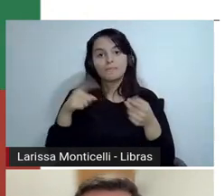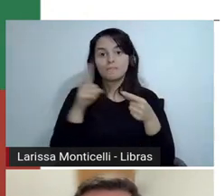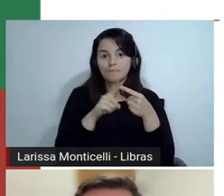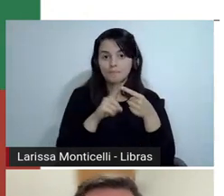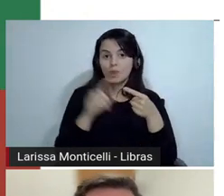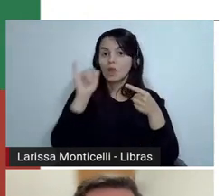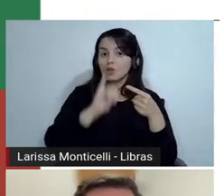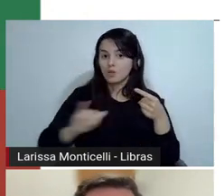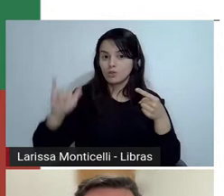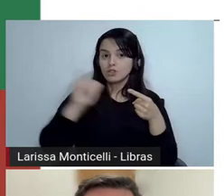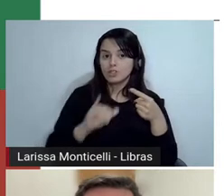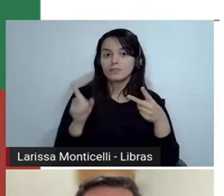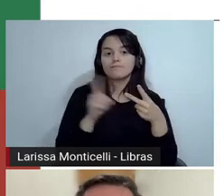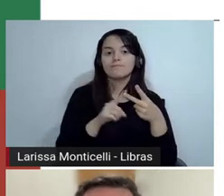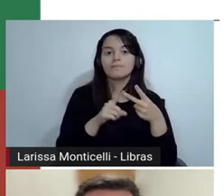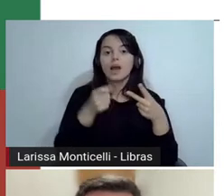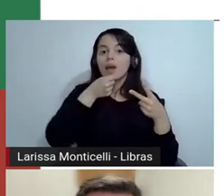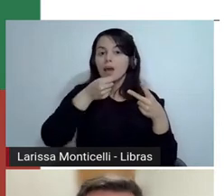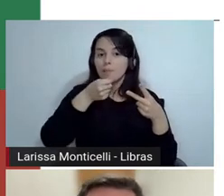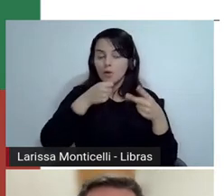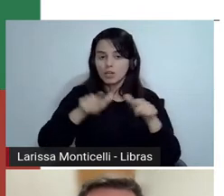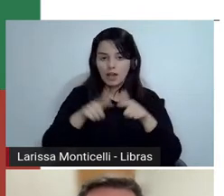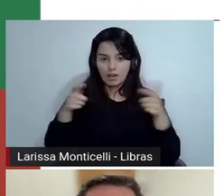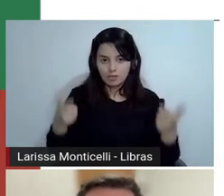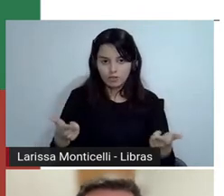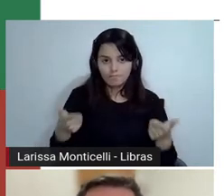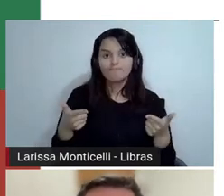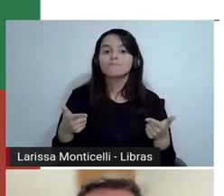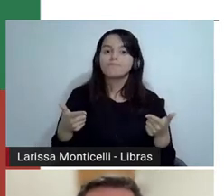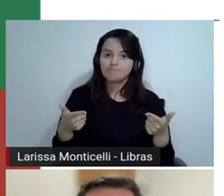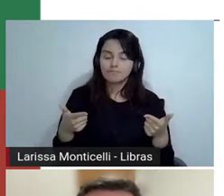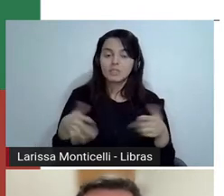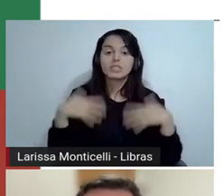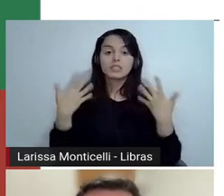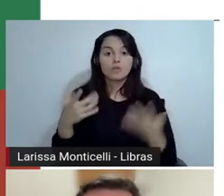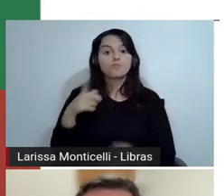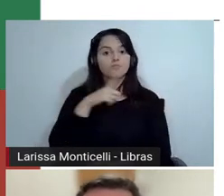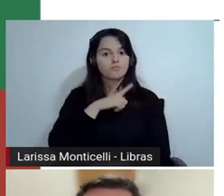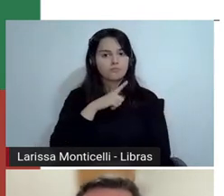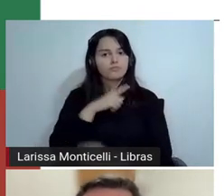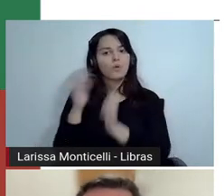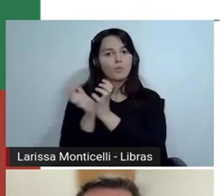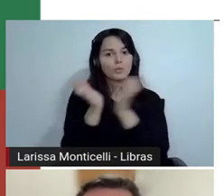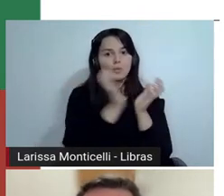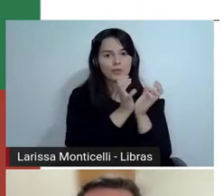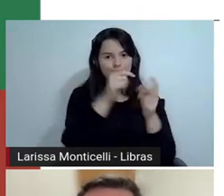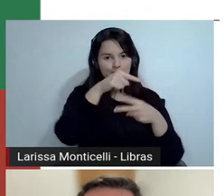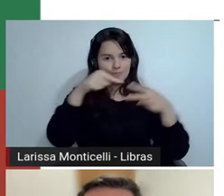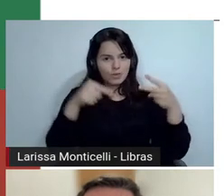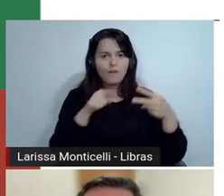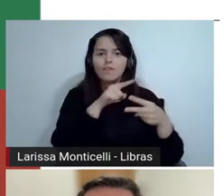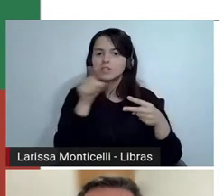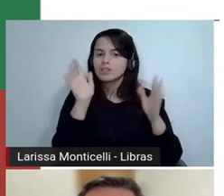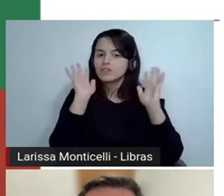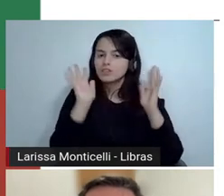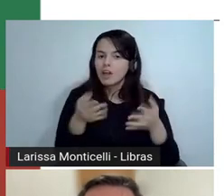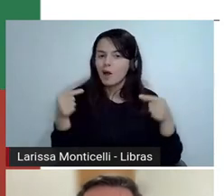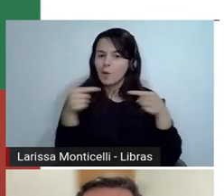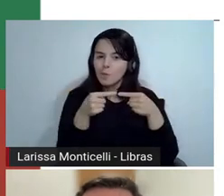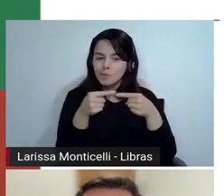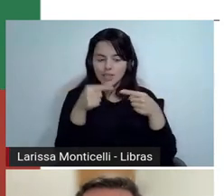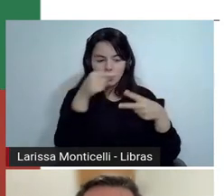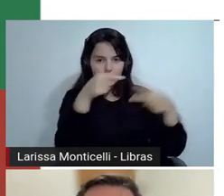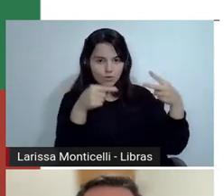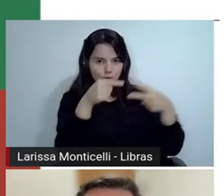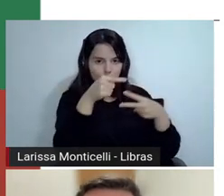forma conjunta dois gêneros, e a gente queria saber se vocês já fizeram alguma coisa, o que ficou, se ficaram